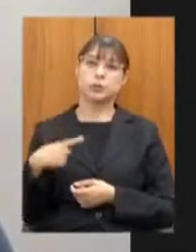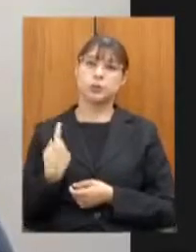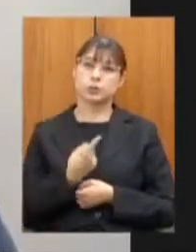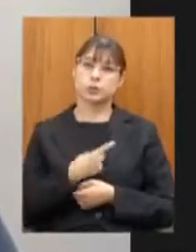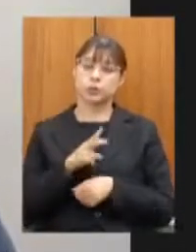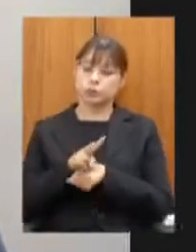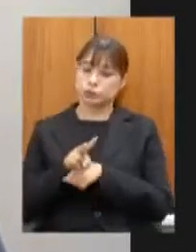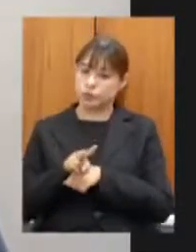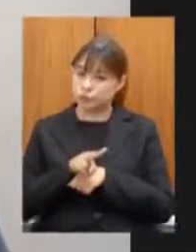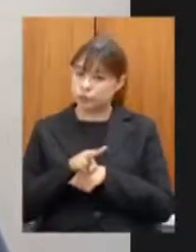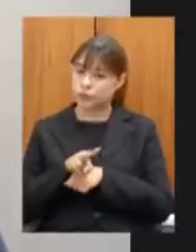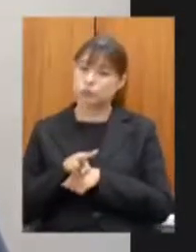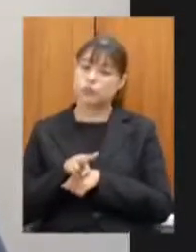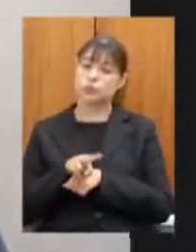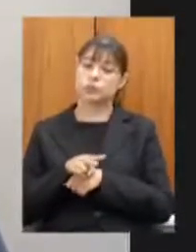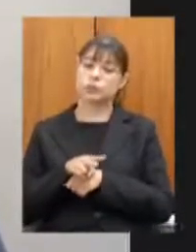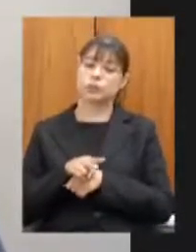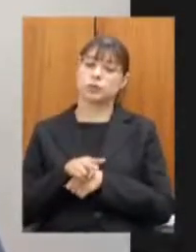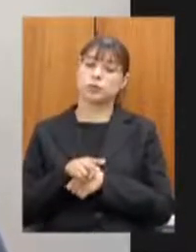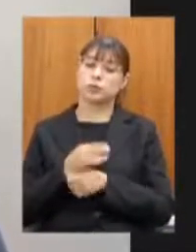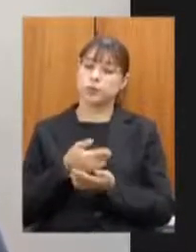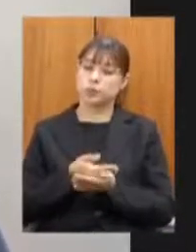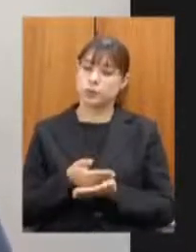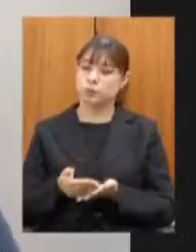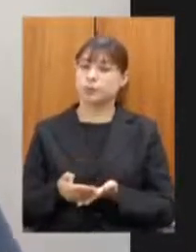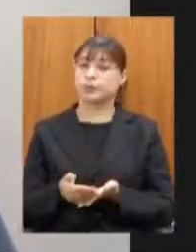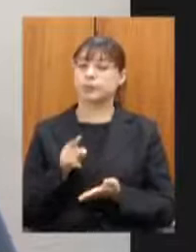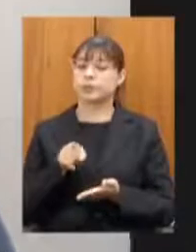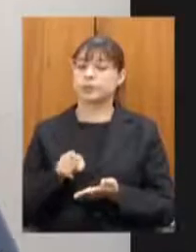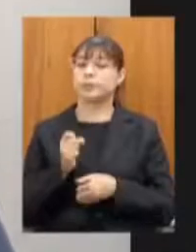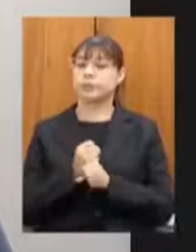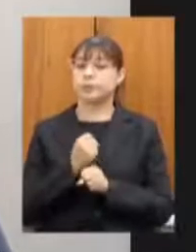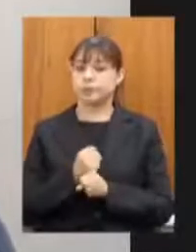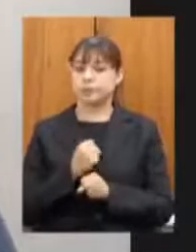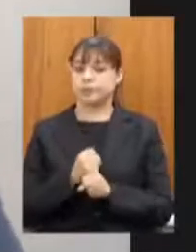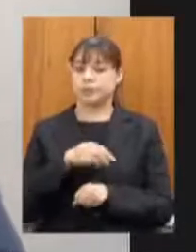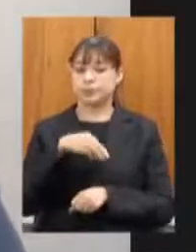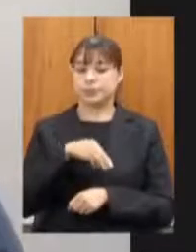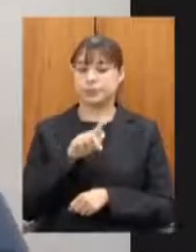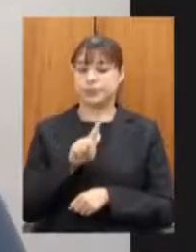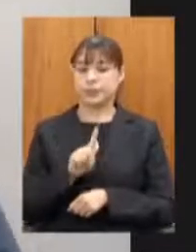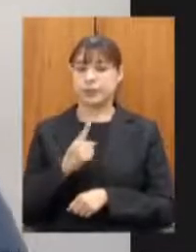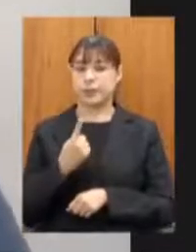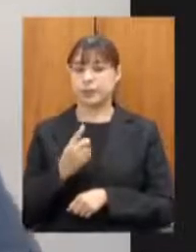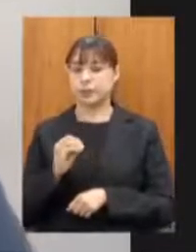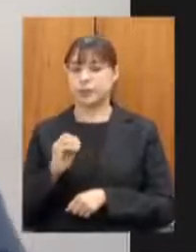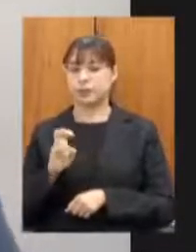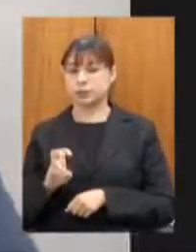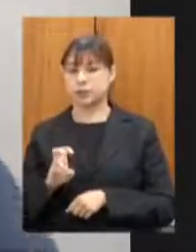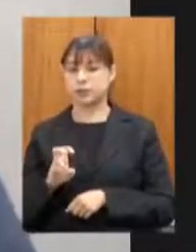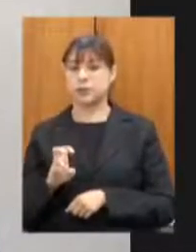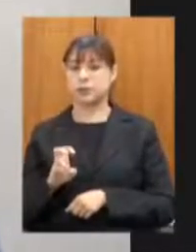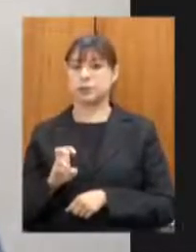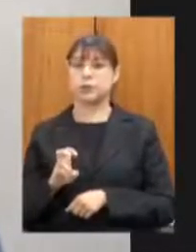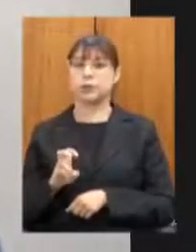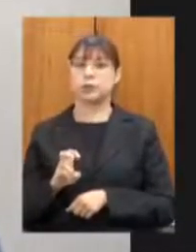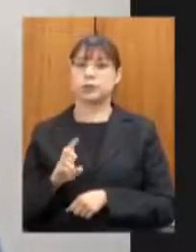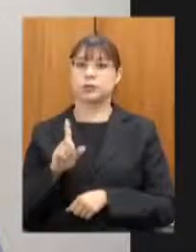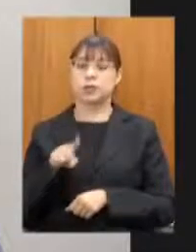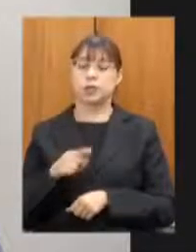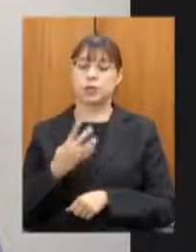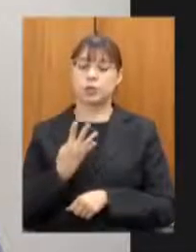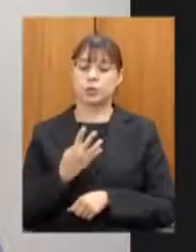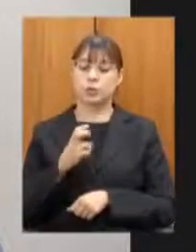aí vigilantes para o início desse trecho da MG 105 de 45